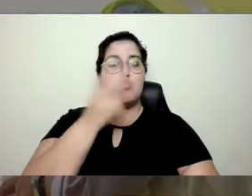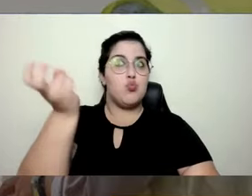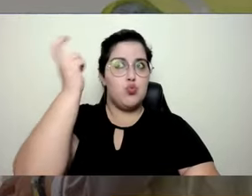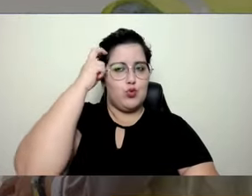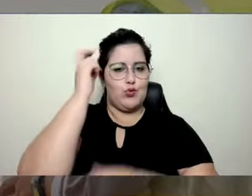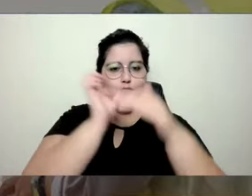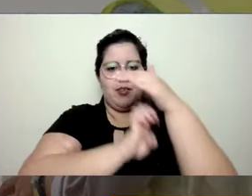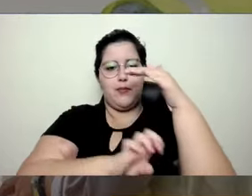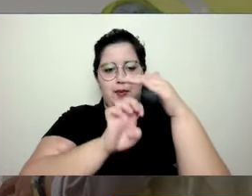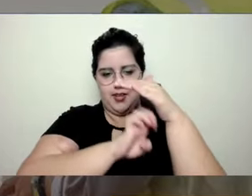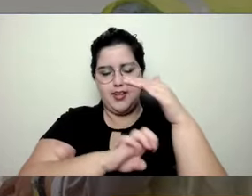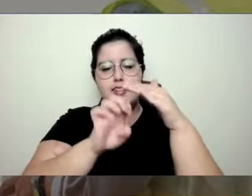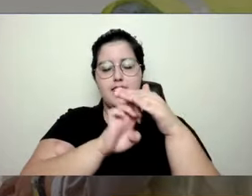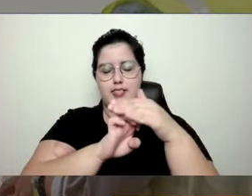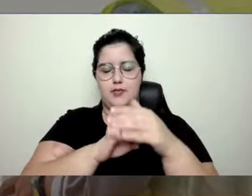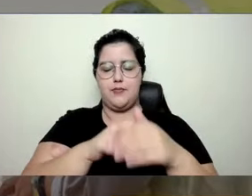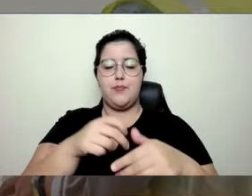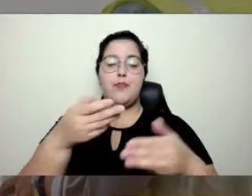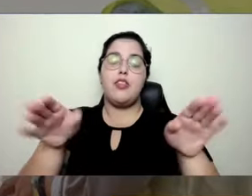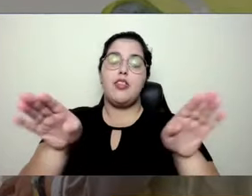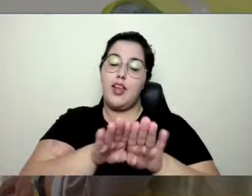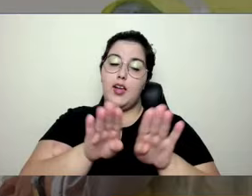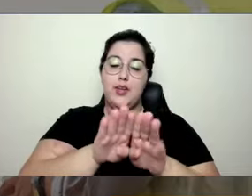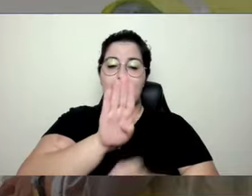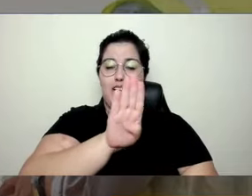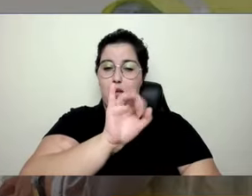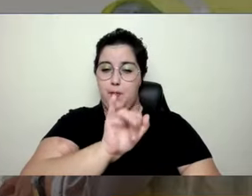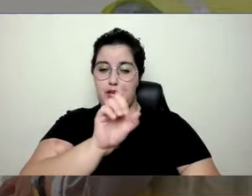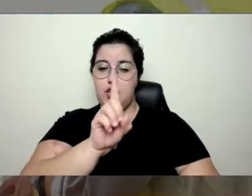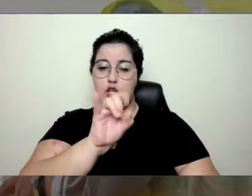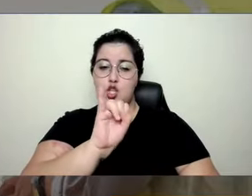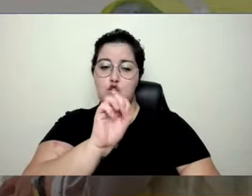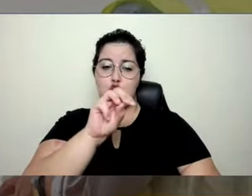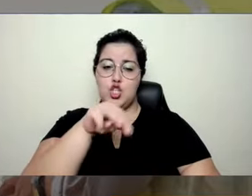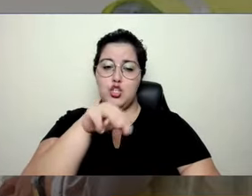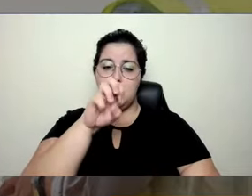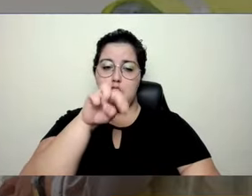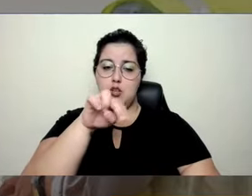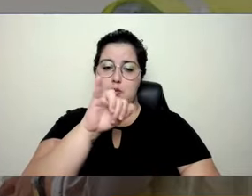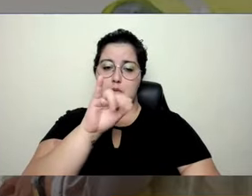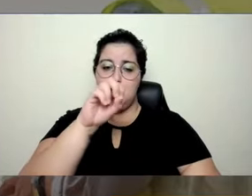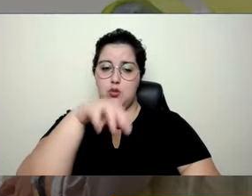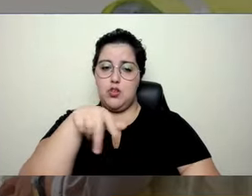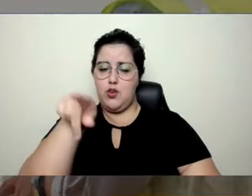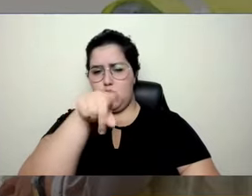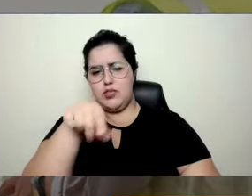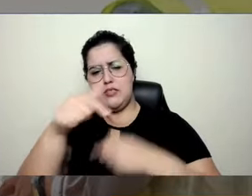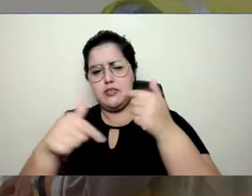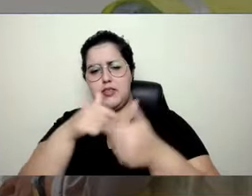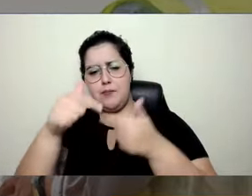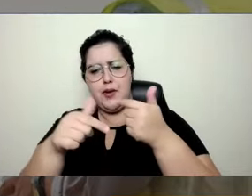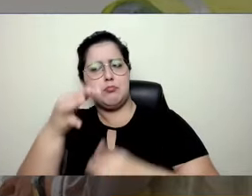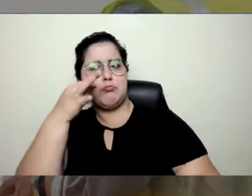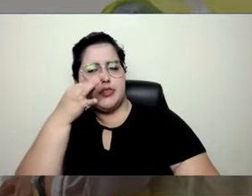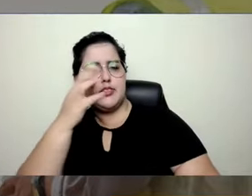O bidimensional, não sei se algum de vocês aí trabalha em esquema híbrido ou home office, o home office em